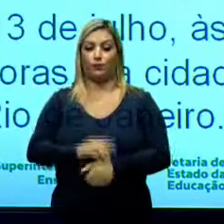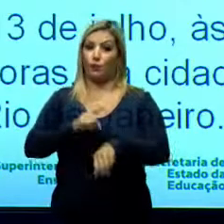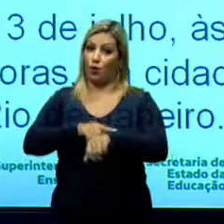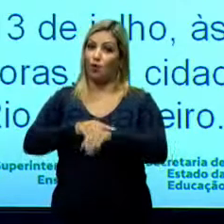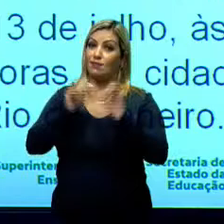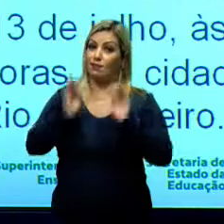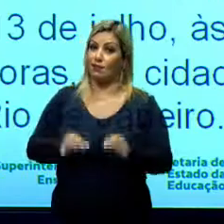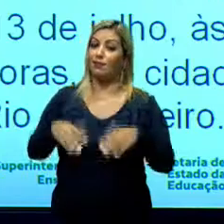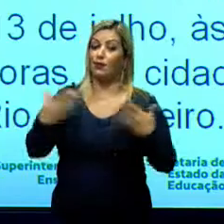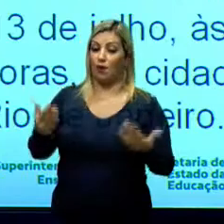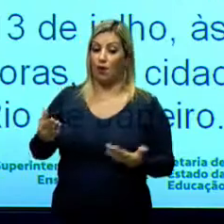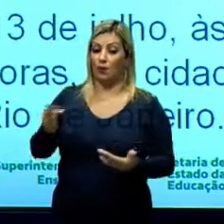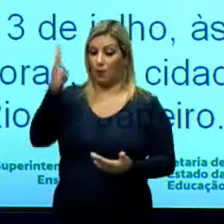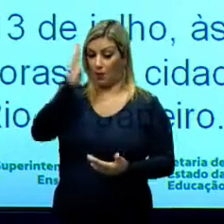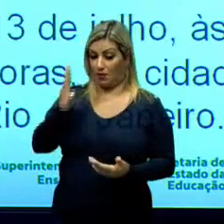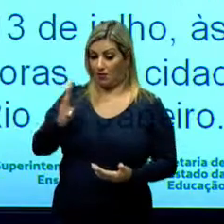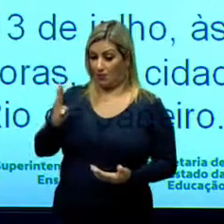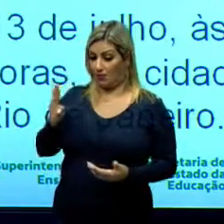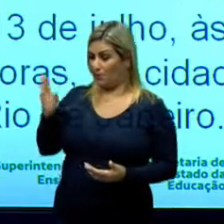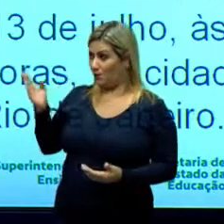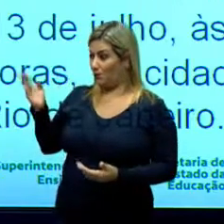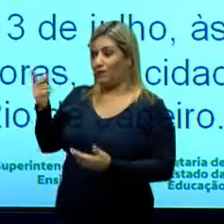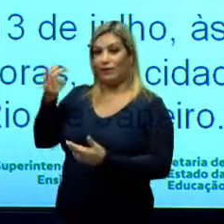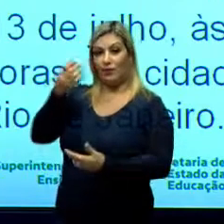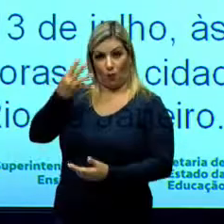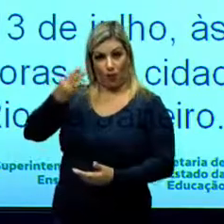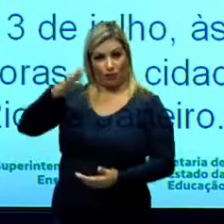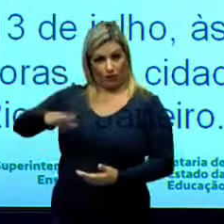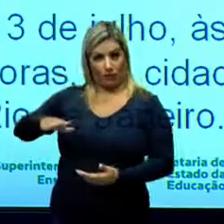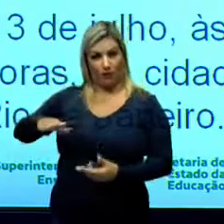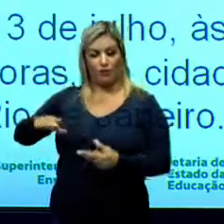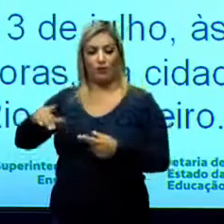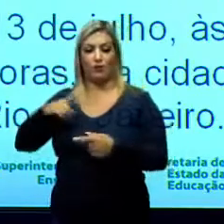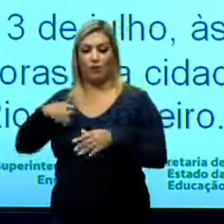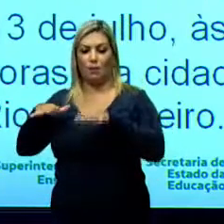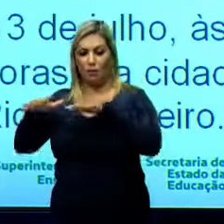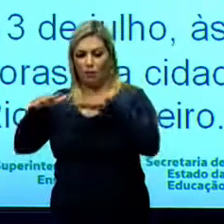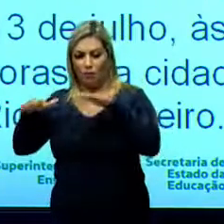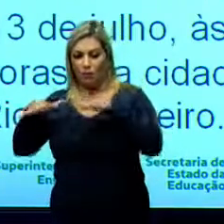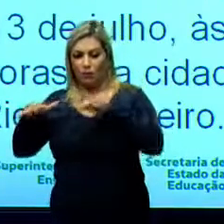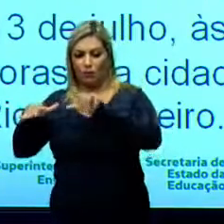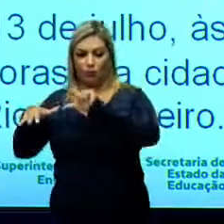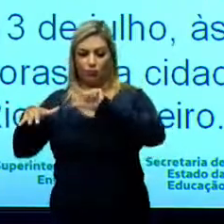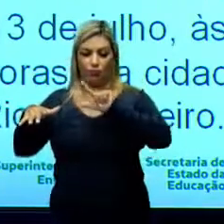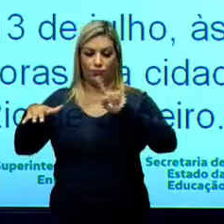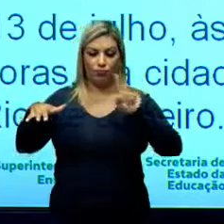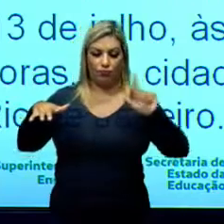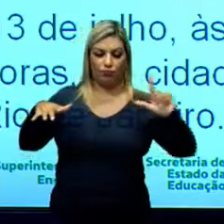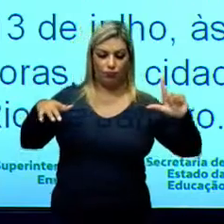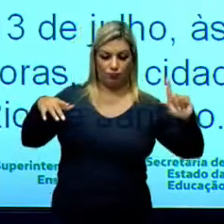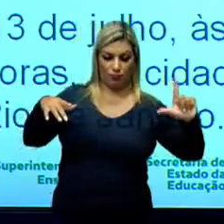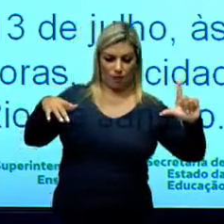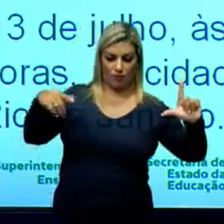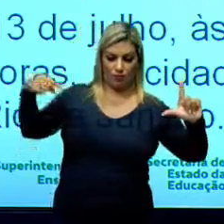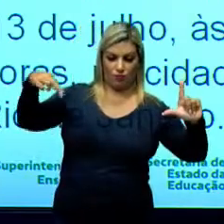eu tenho aqui, então, Brasil acontecendo, então, às 16 horas. Se eu estou movimentando aqui para o leste, eu vou o quê?